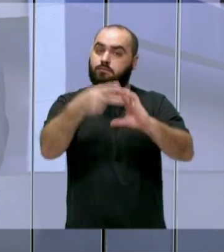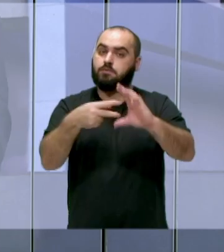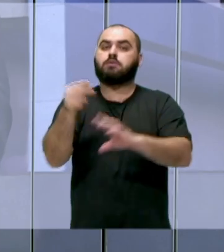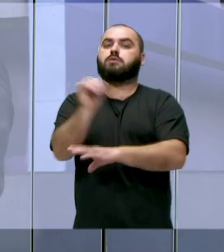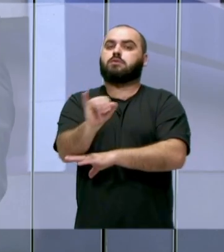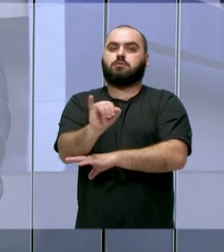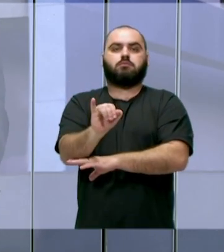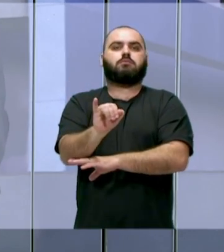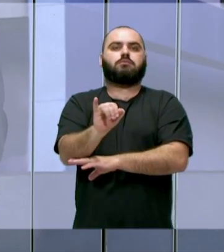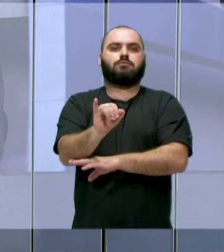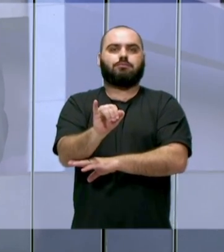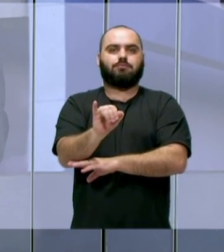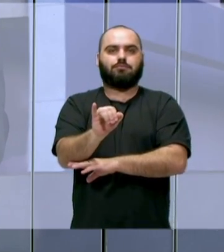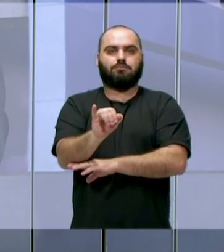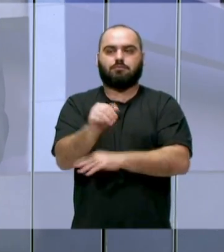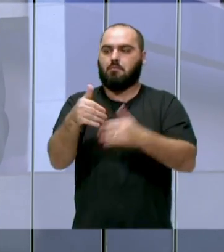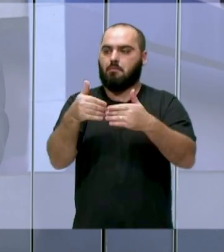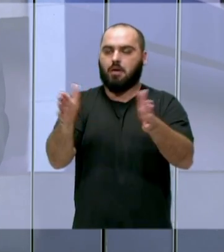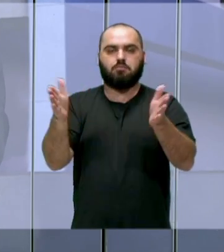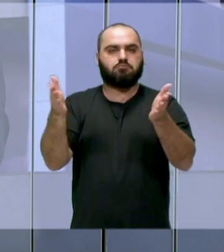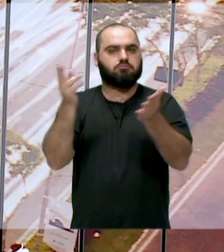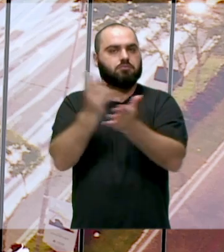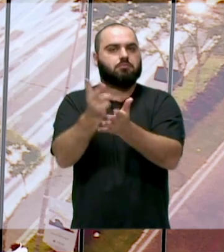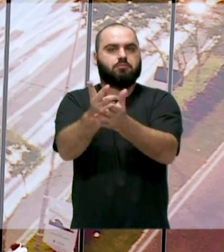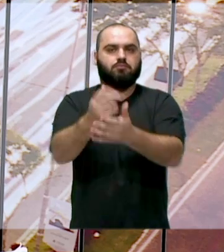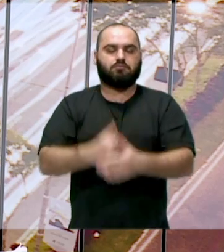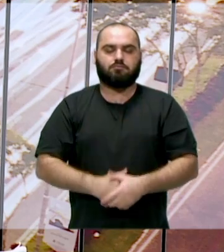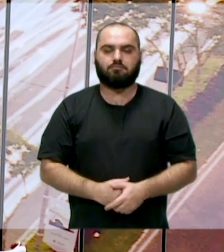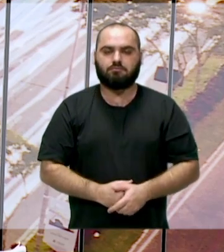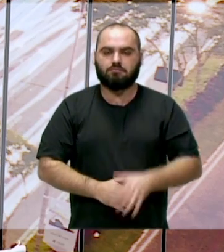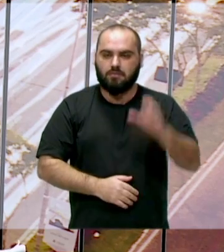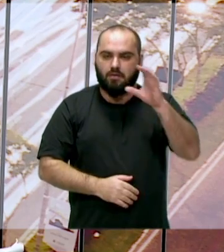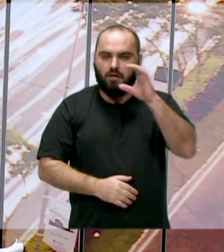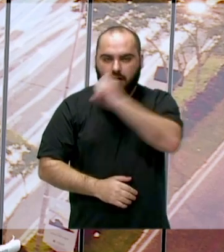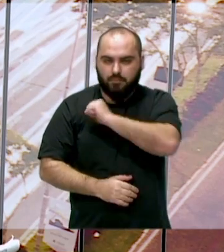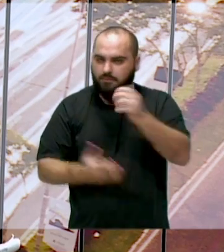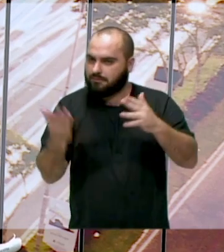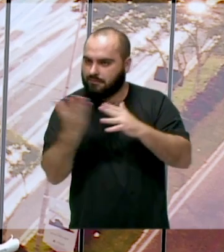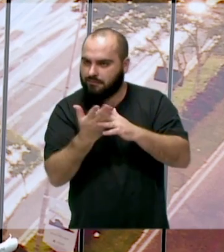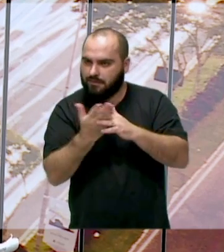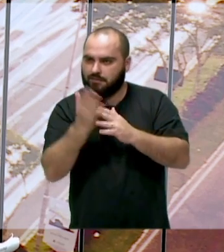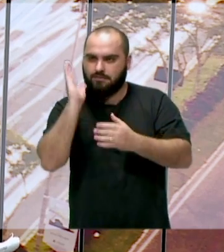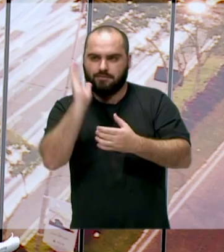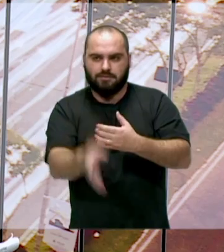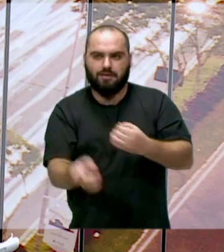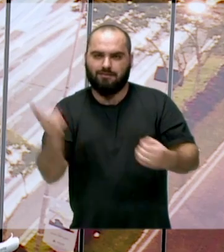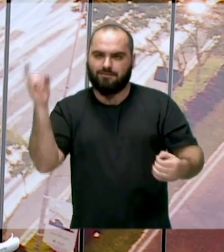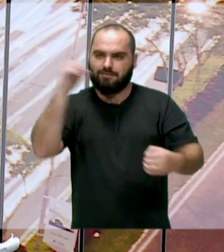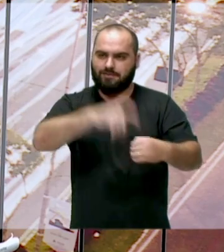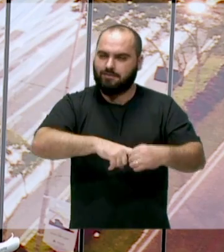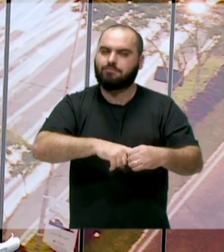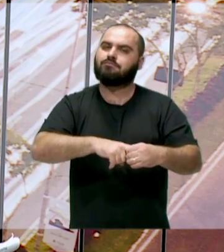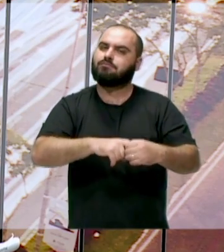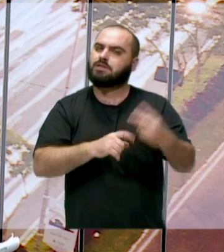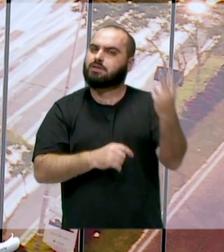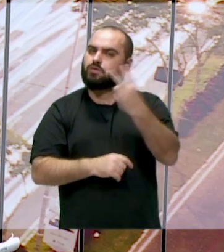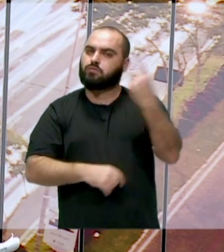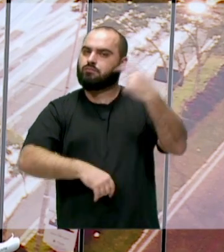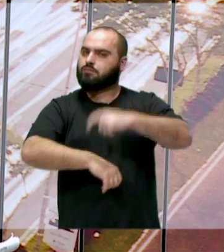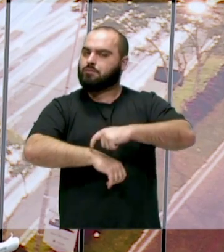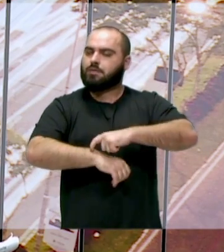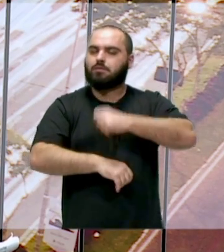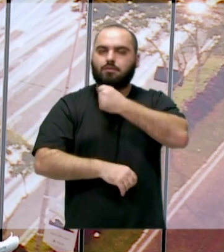Itajaí, e o espaço sempre é aberto. Nós vamos fazer mais um rápido intervalo, já já voltamos com o segundo